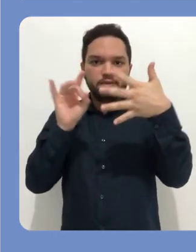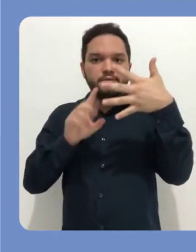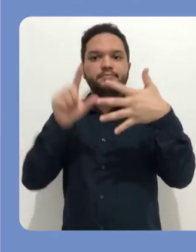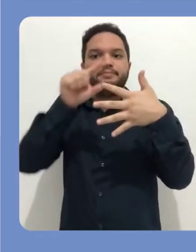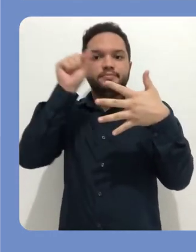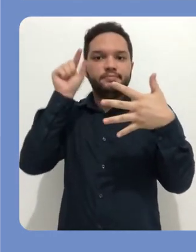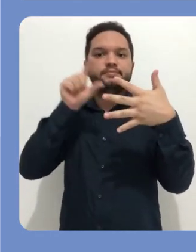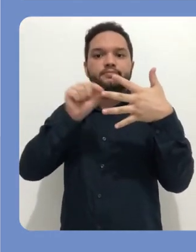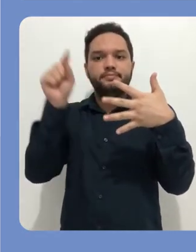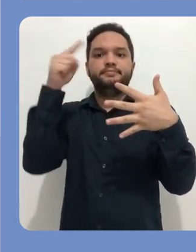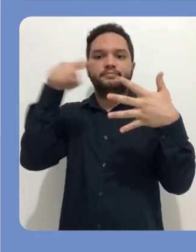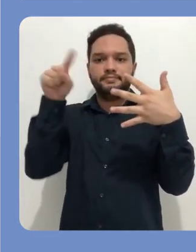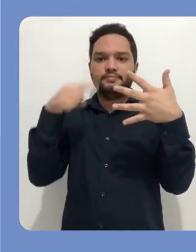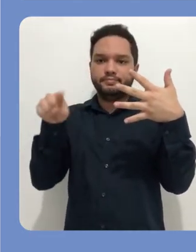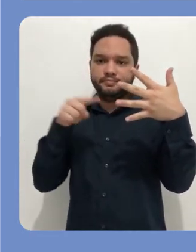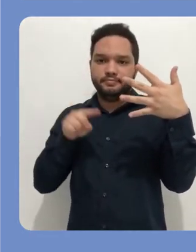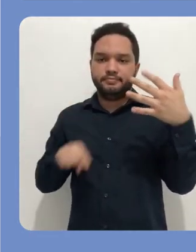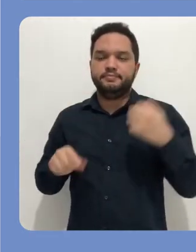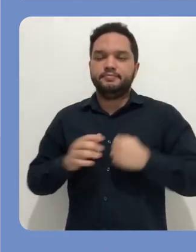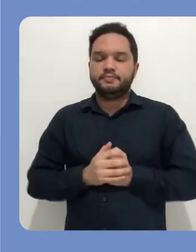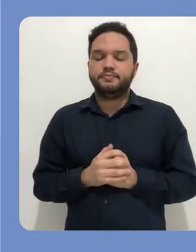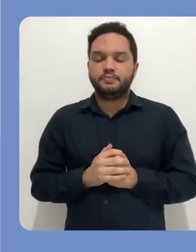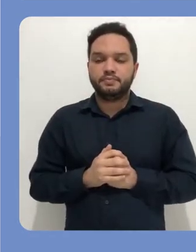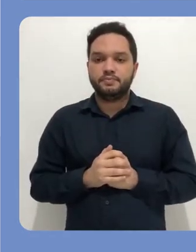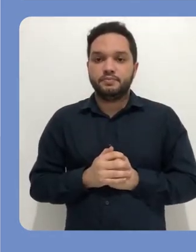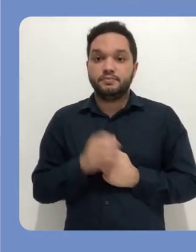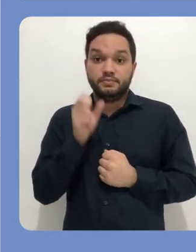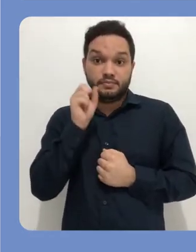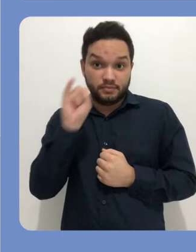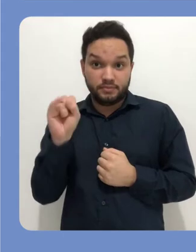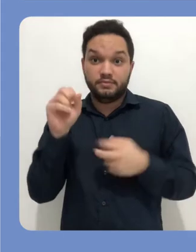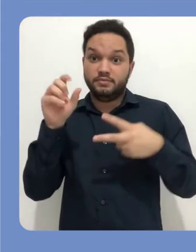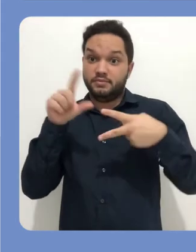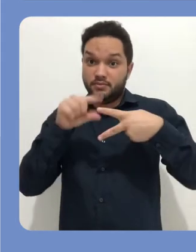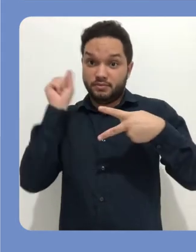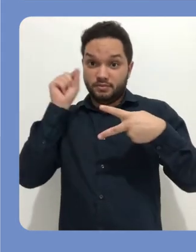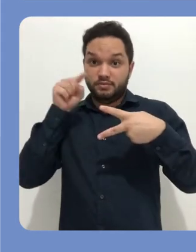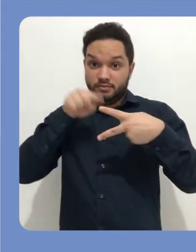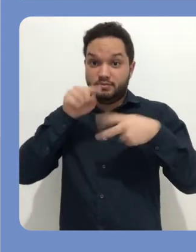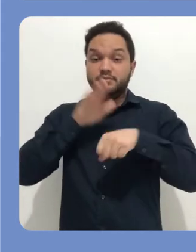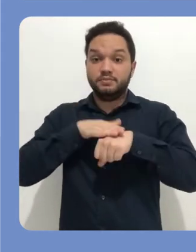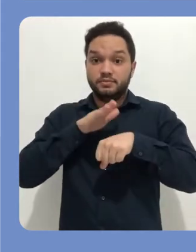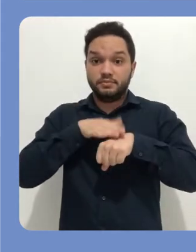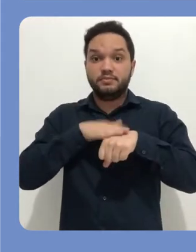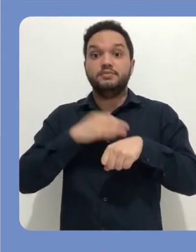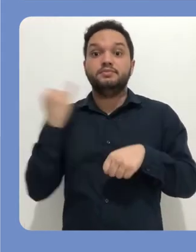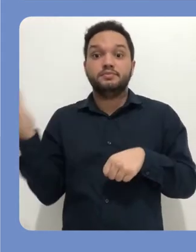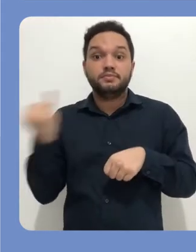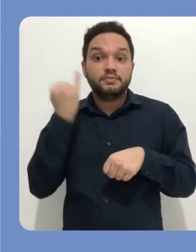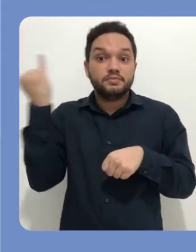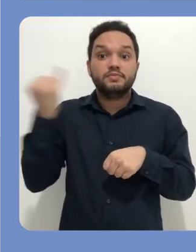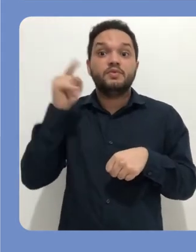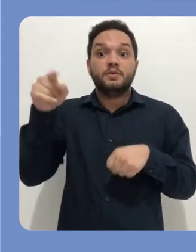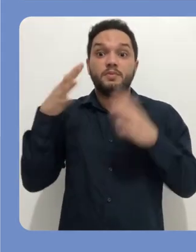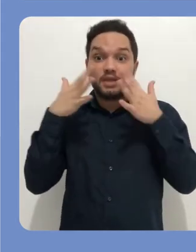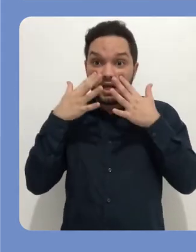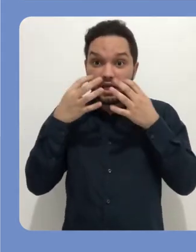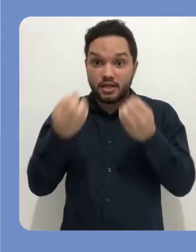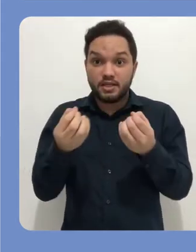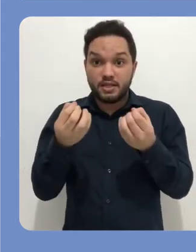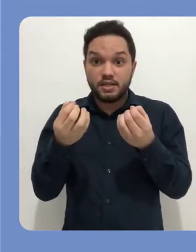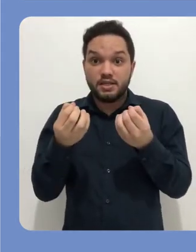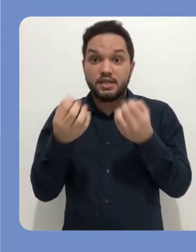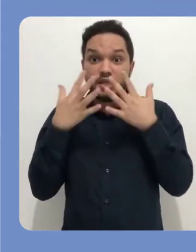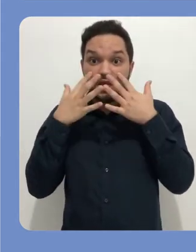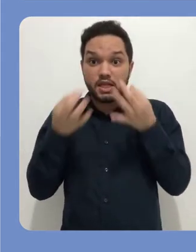precisará entrar no sistema e um a um fazer a homologação desses inscritos. Se você optar